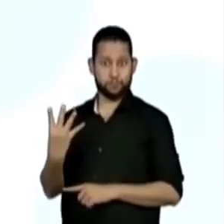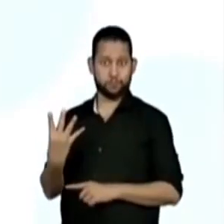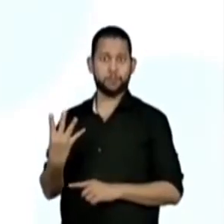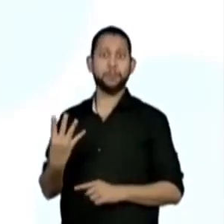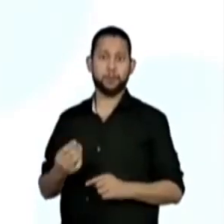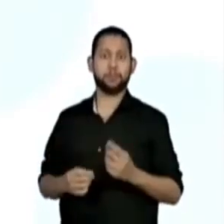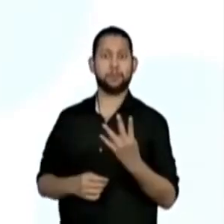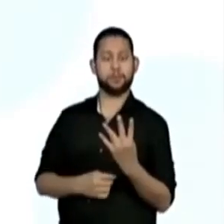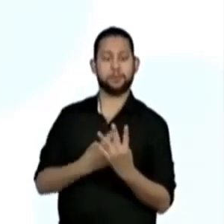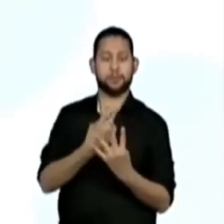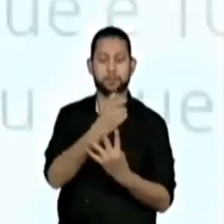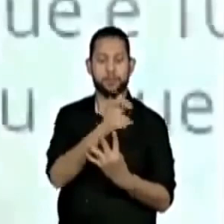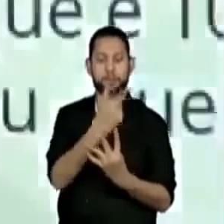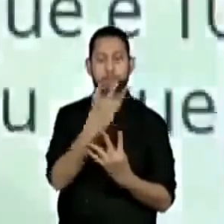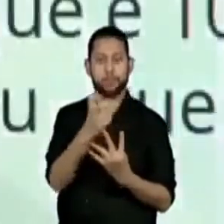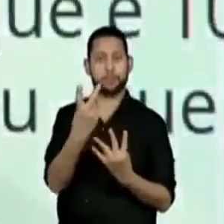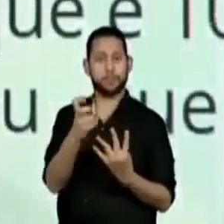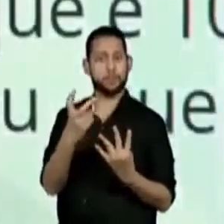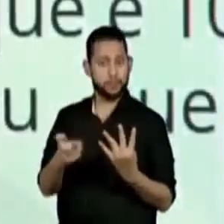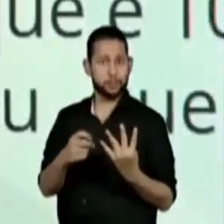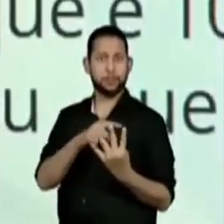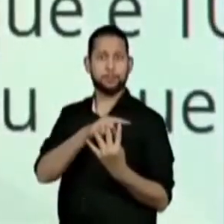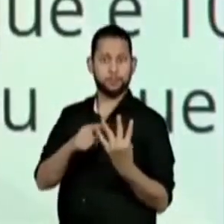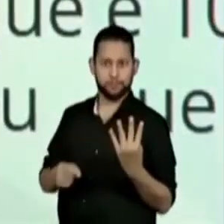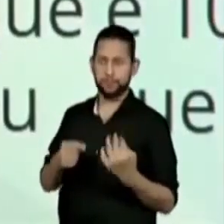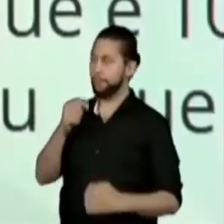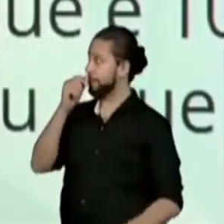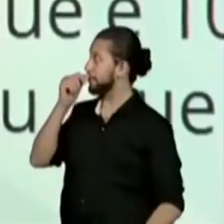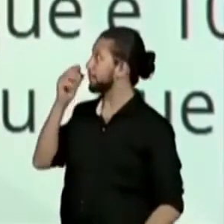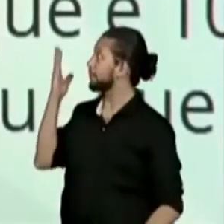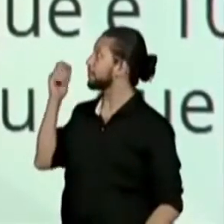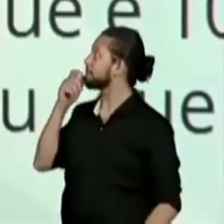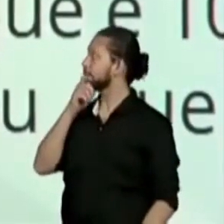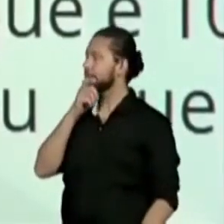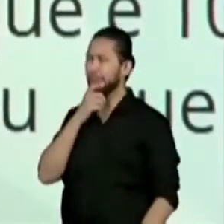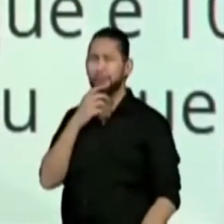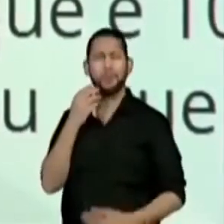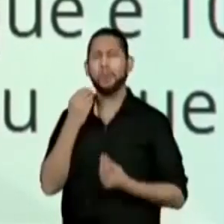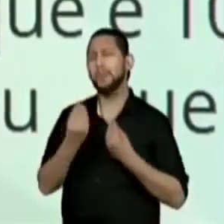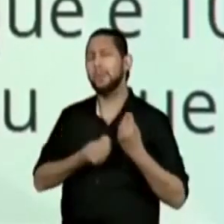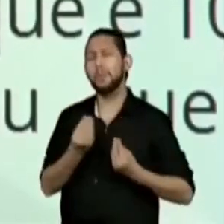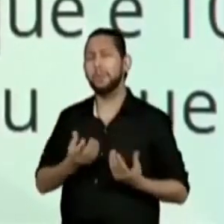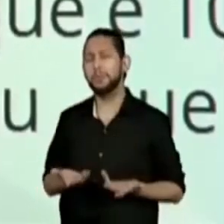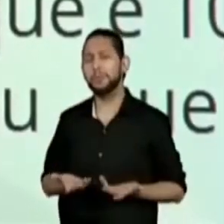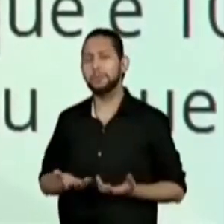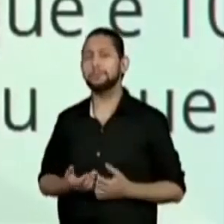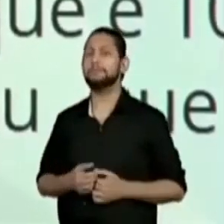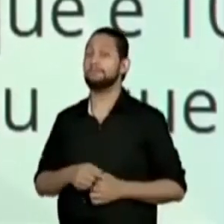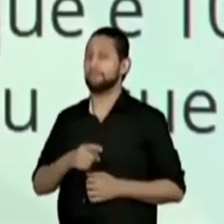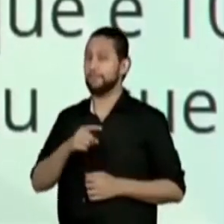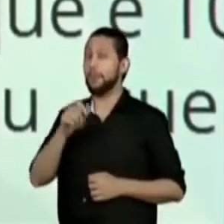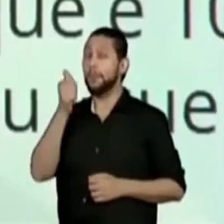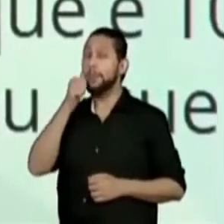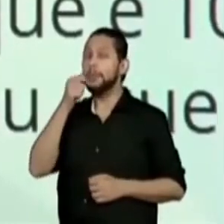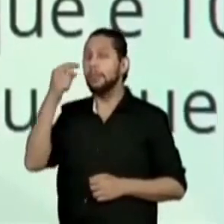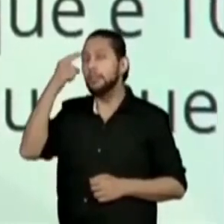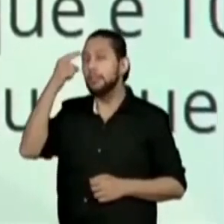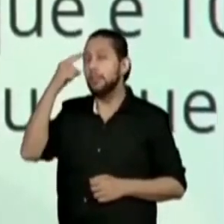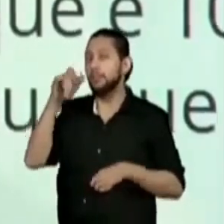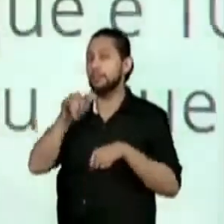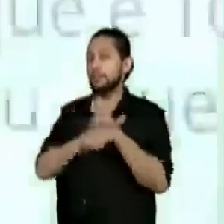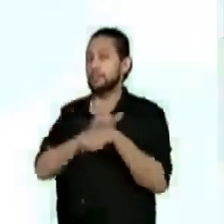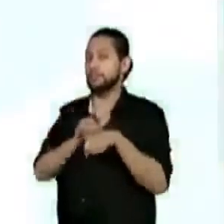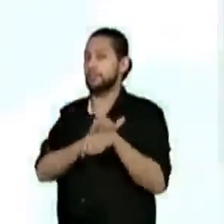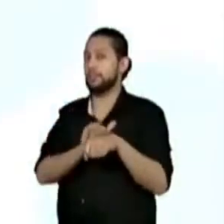precisava calcular. 4 vezes 25. É esse mesmo. Olha como ela pensou.